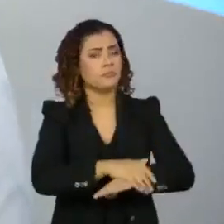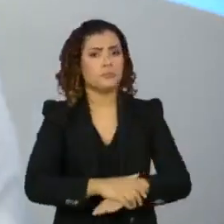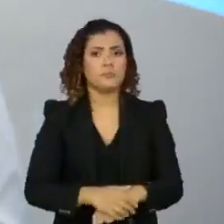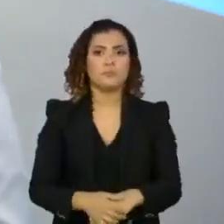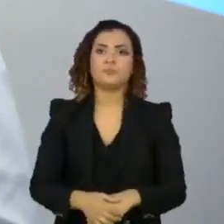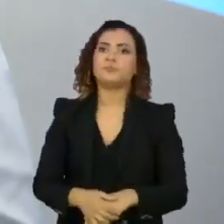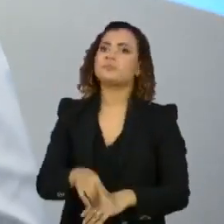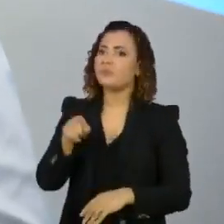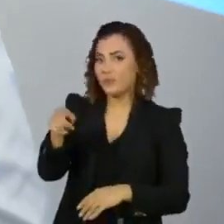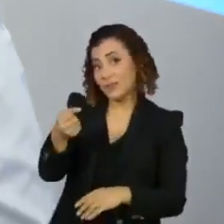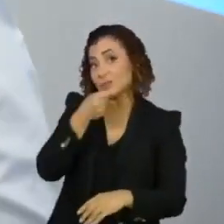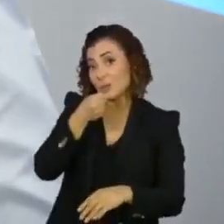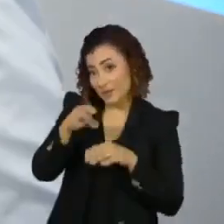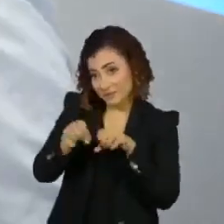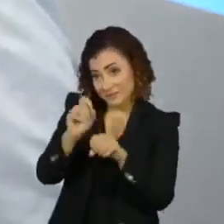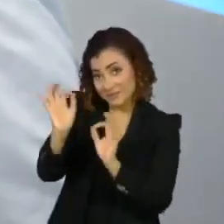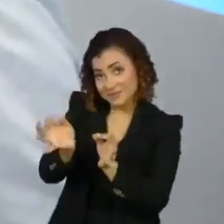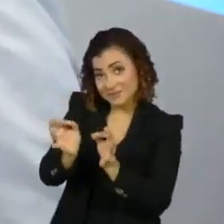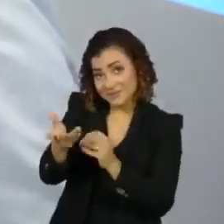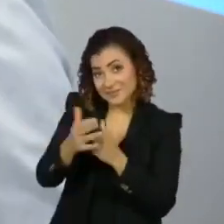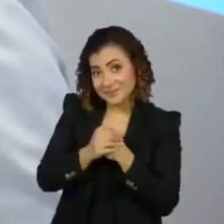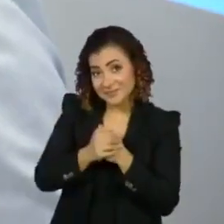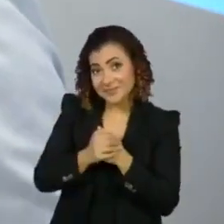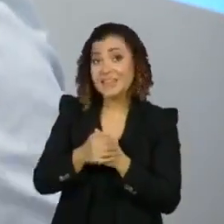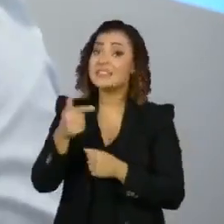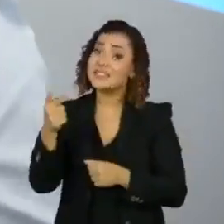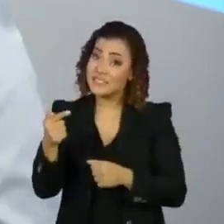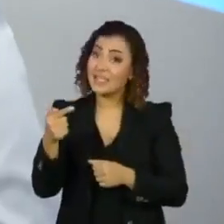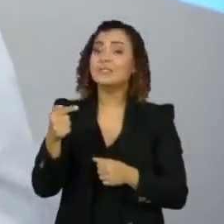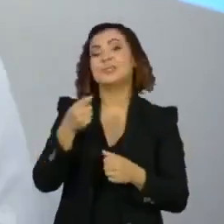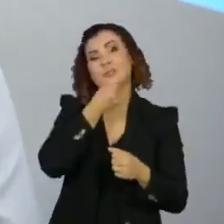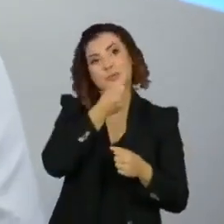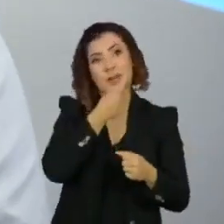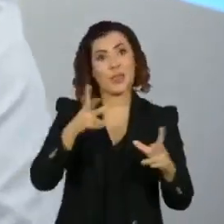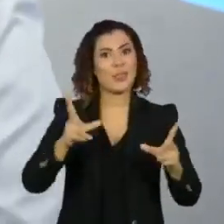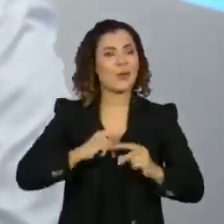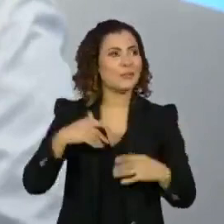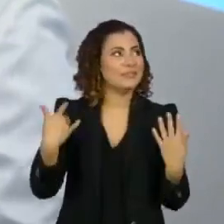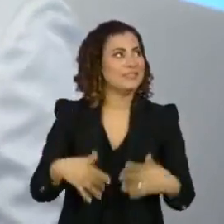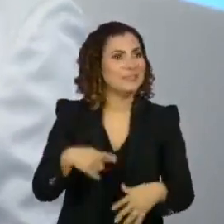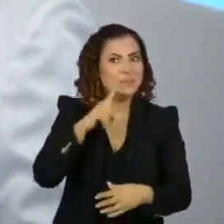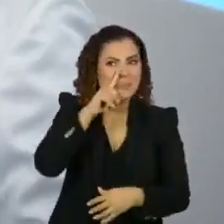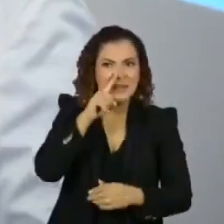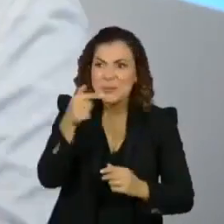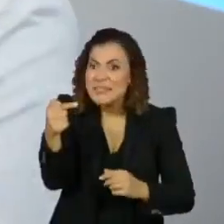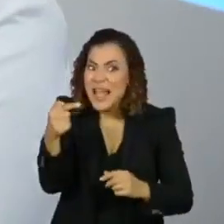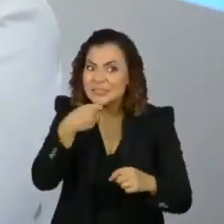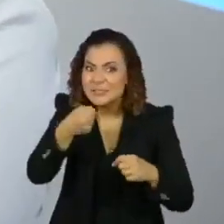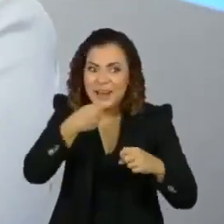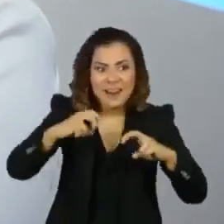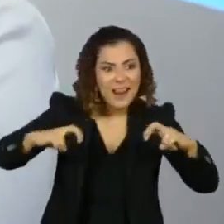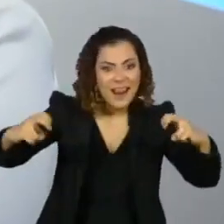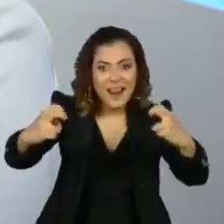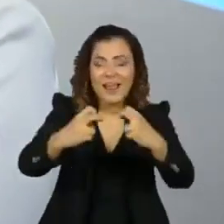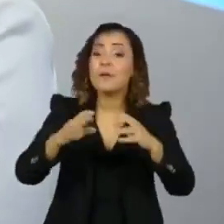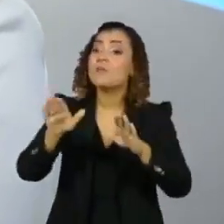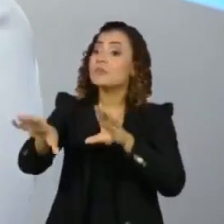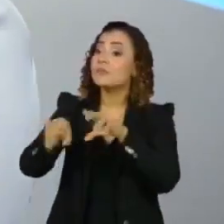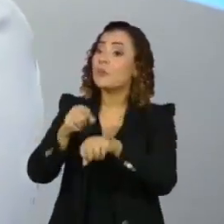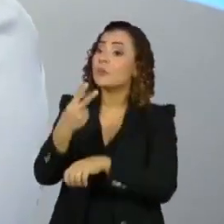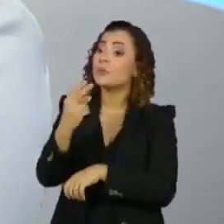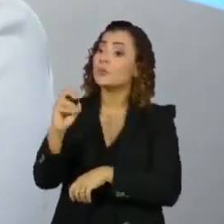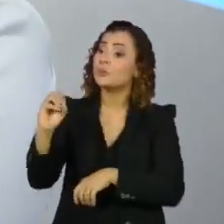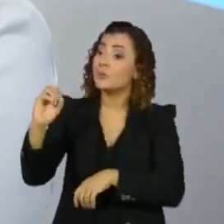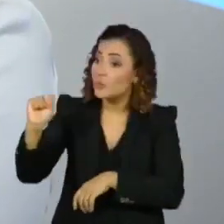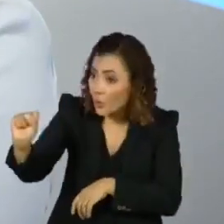Você é jornalista, né? Aqui estamos em sete jornalistas, olha o perigo. E você se formou em 2008,